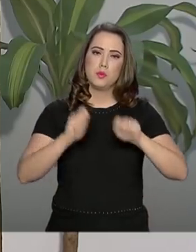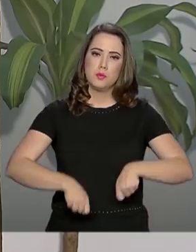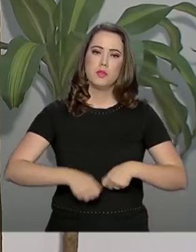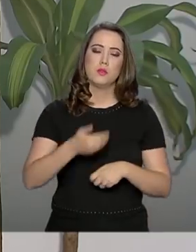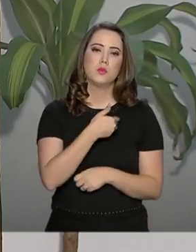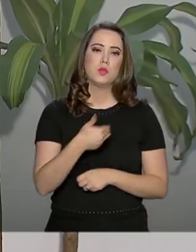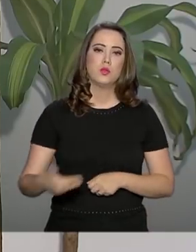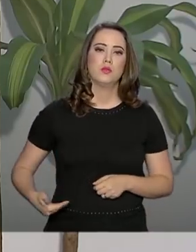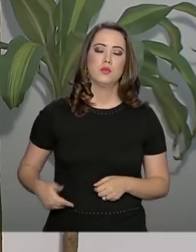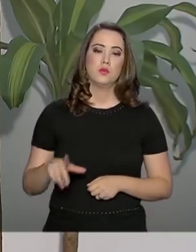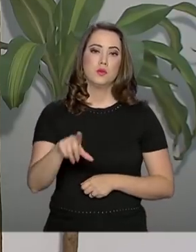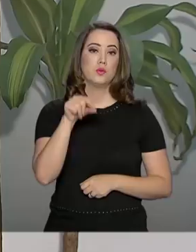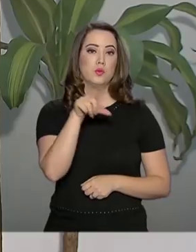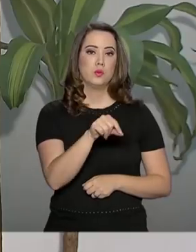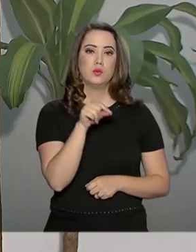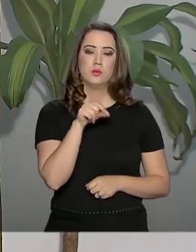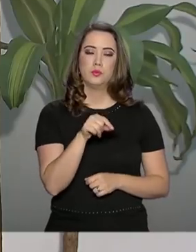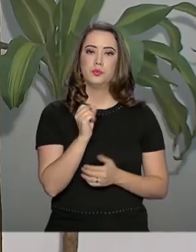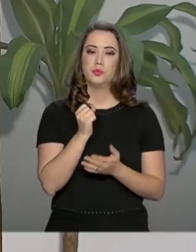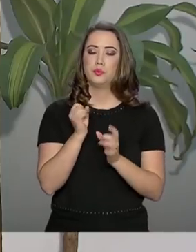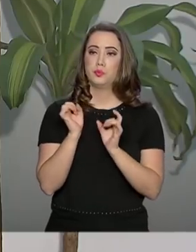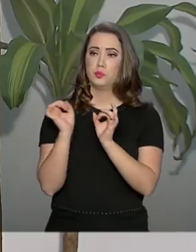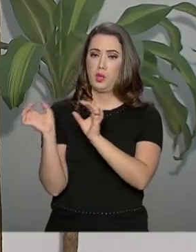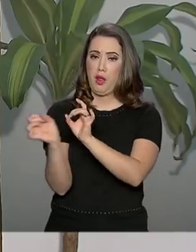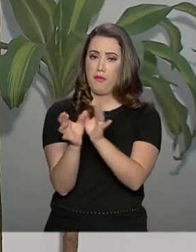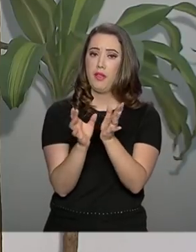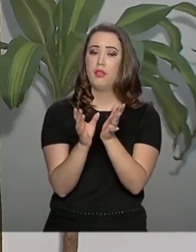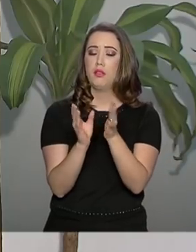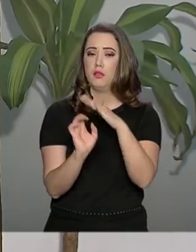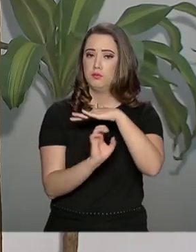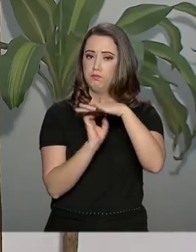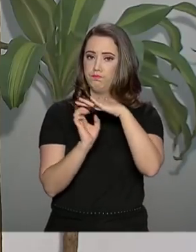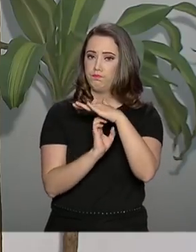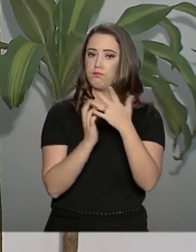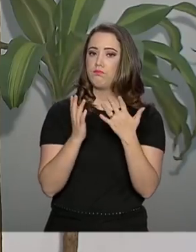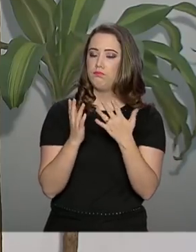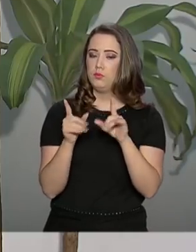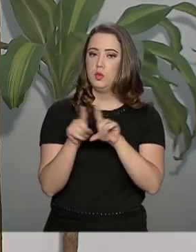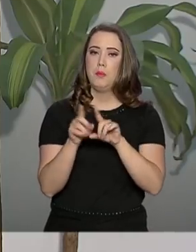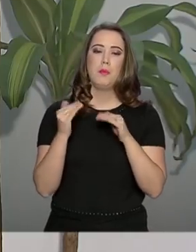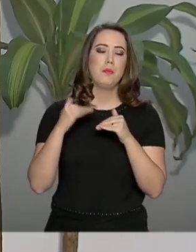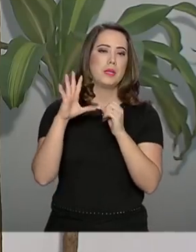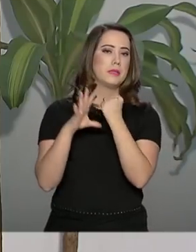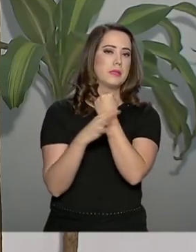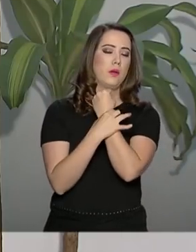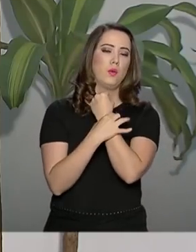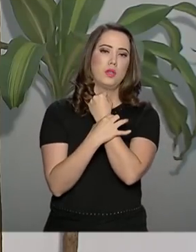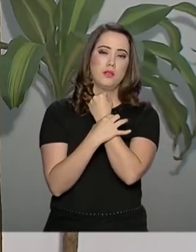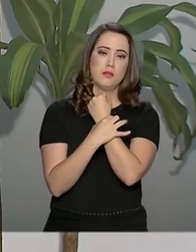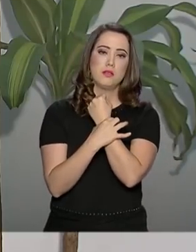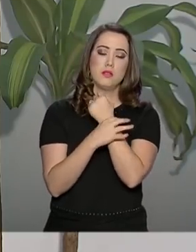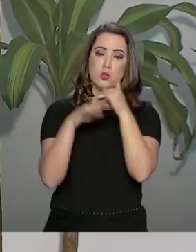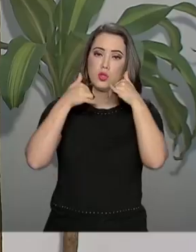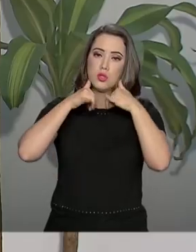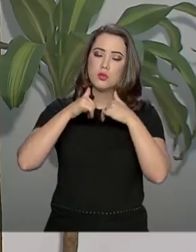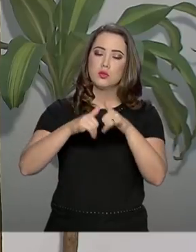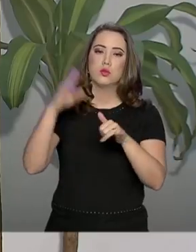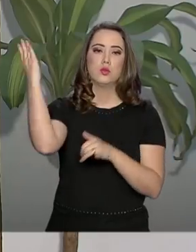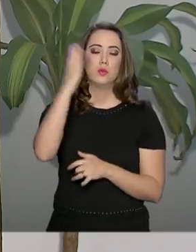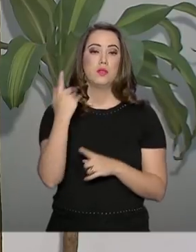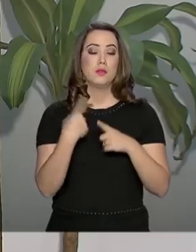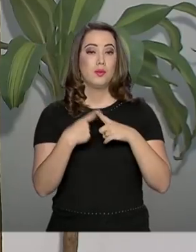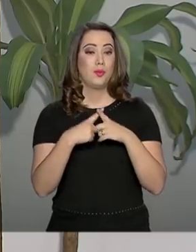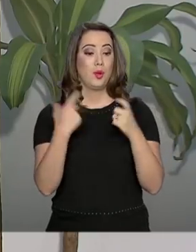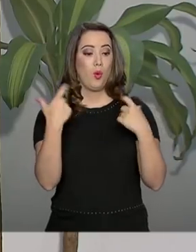foi o critério do leilão. Mas, sobretudo, essa daí vai dar mais segurança energética ao país, porque a linha de transmissão faz com que você